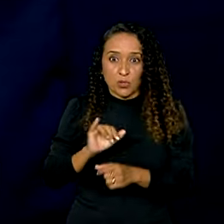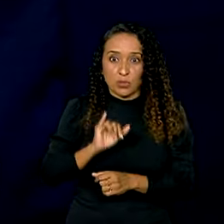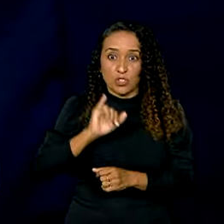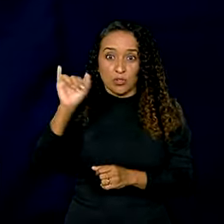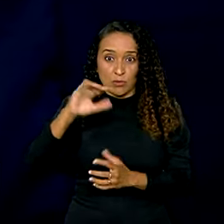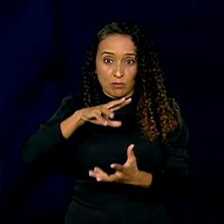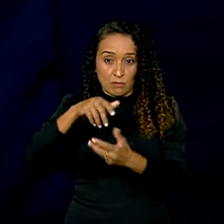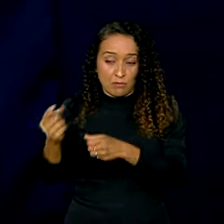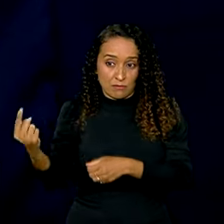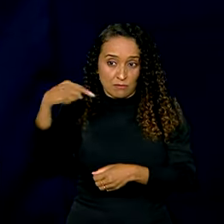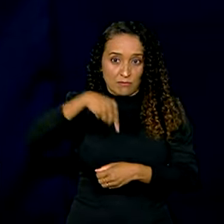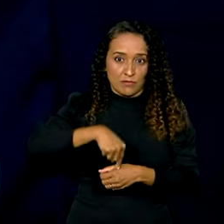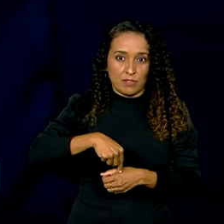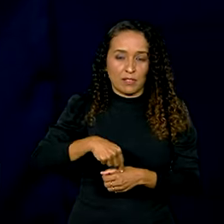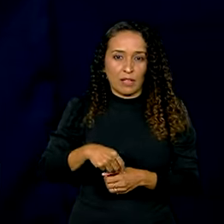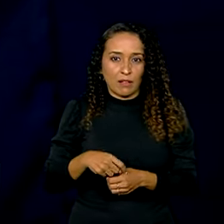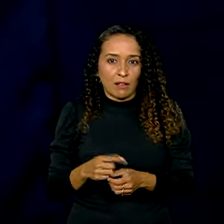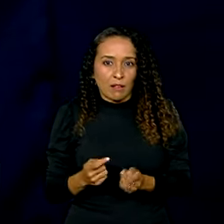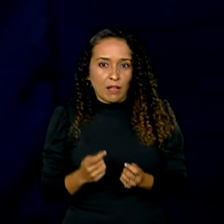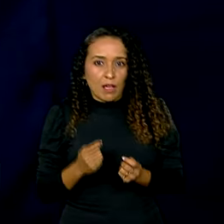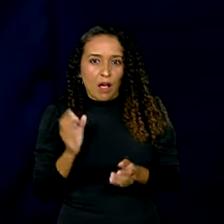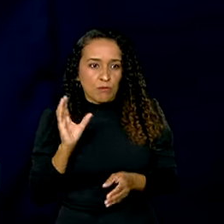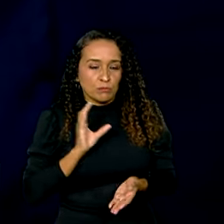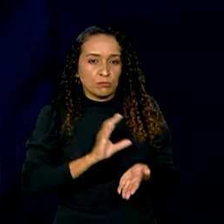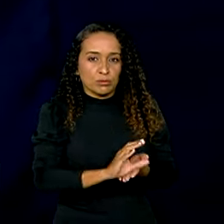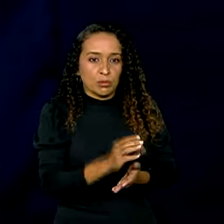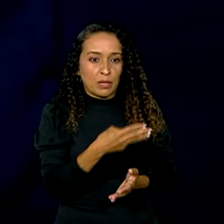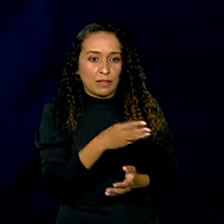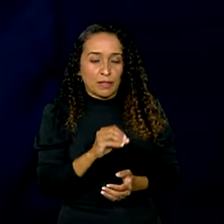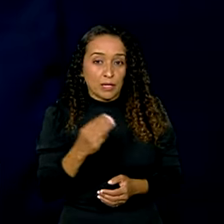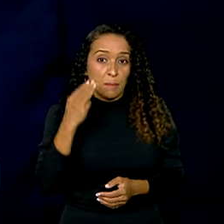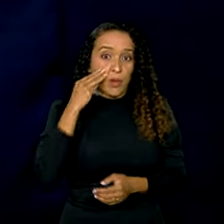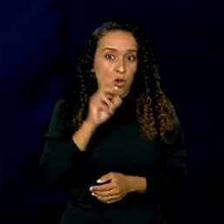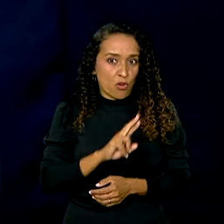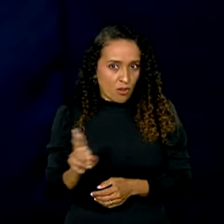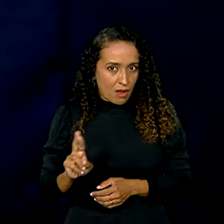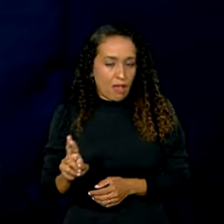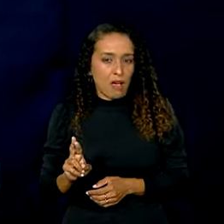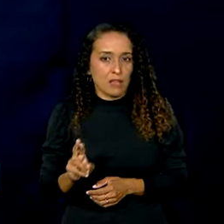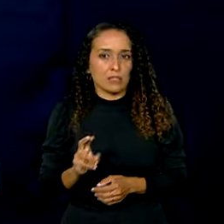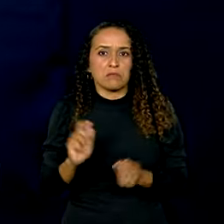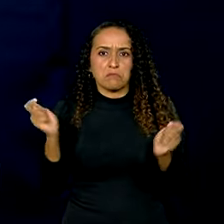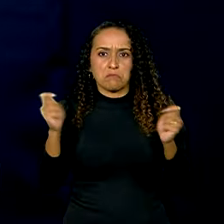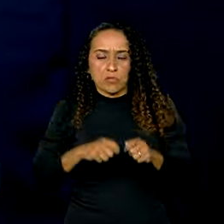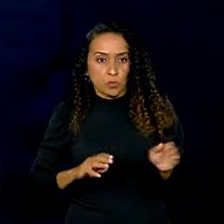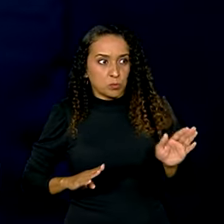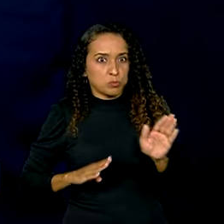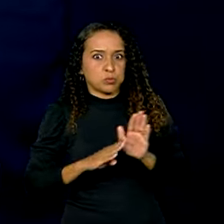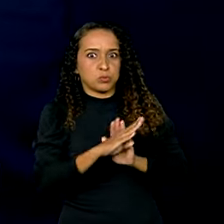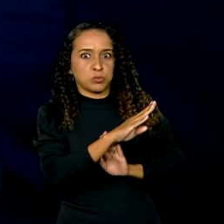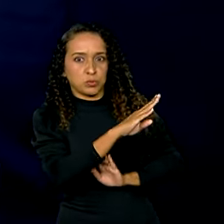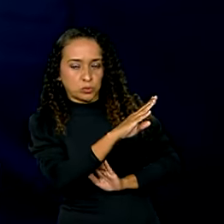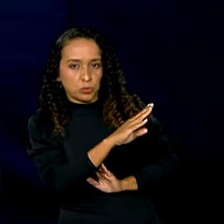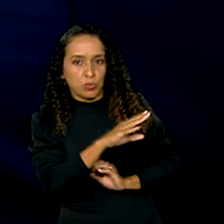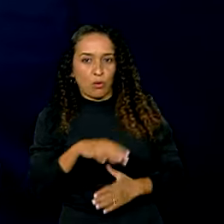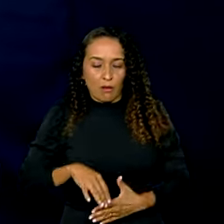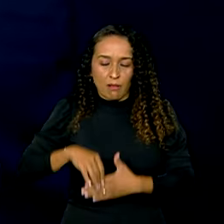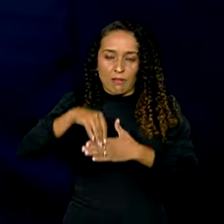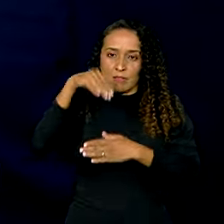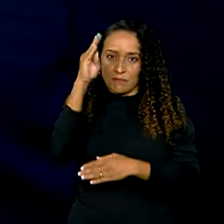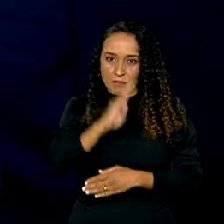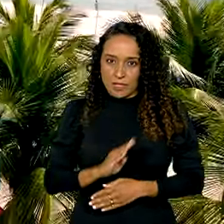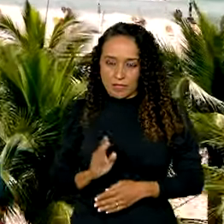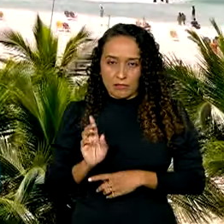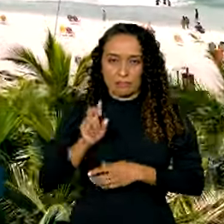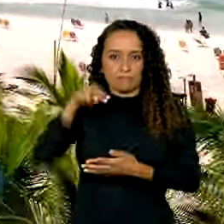país e deixaram cerca de 30 bilhões de reais. Números que tendem a aumentar com a liderança do Brasil à frente do